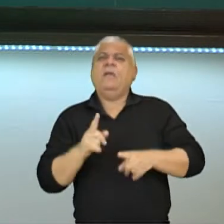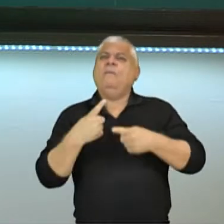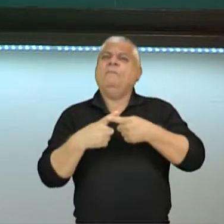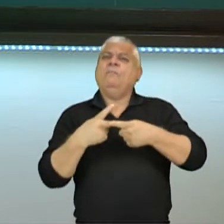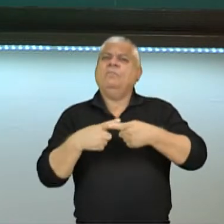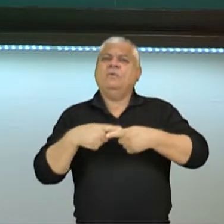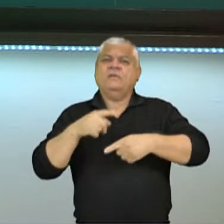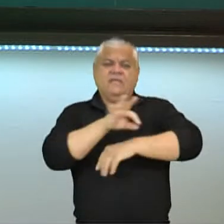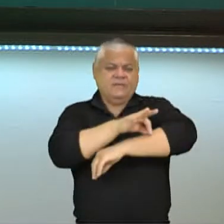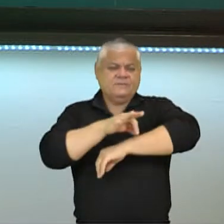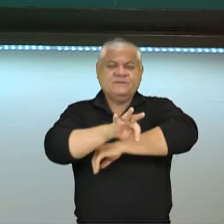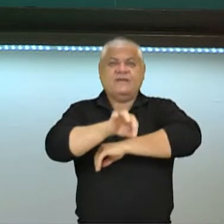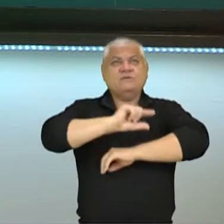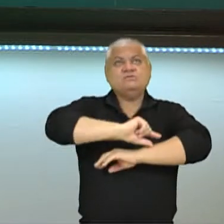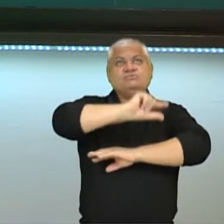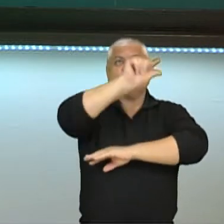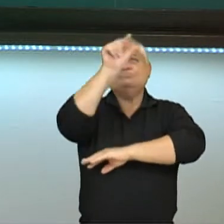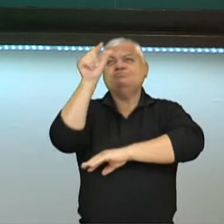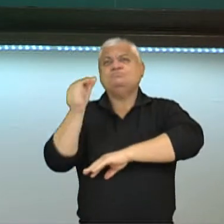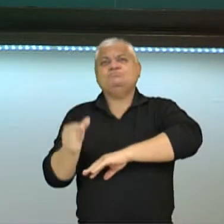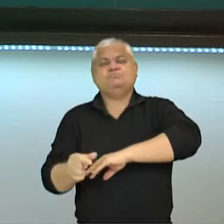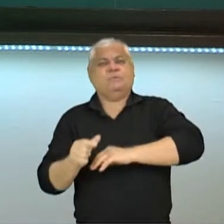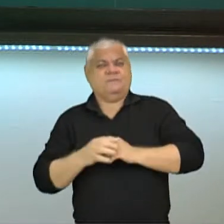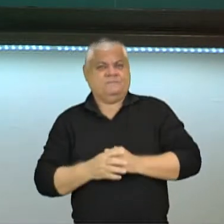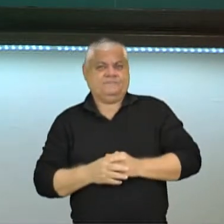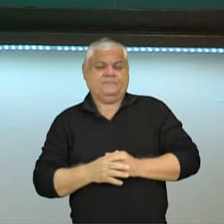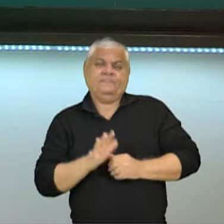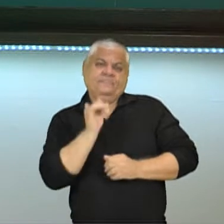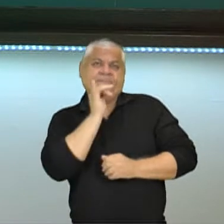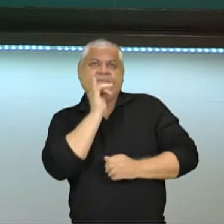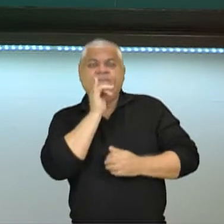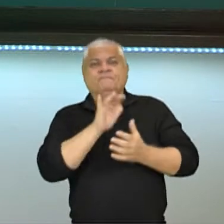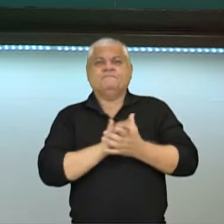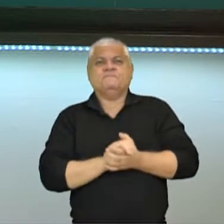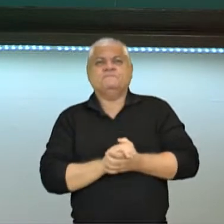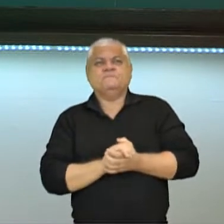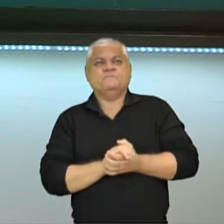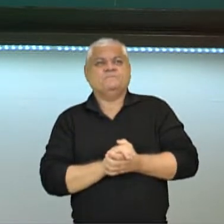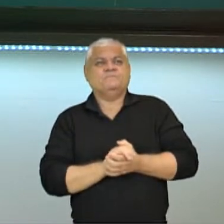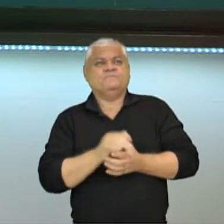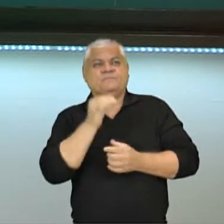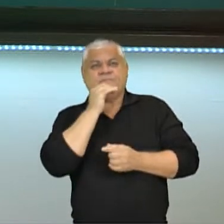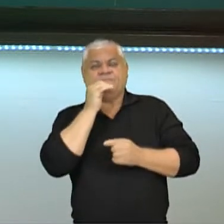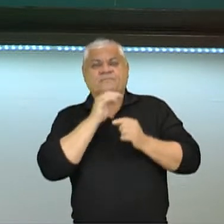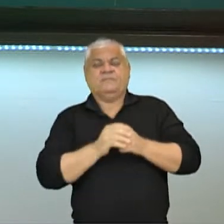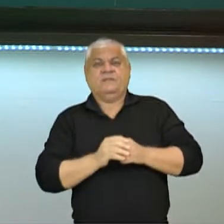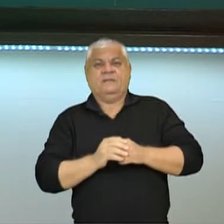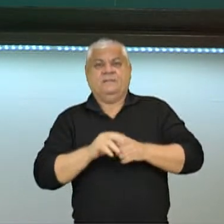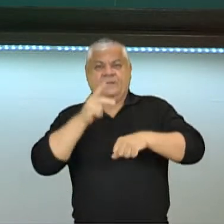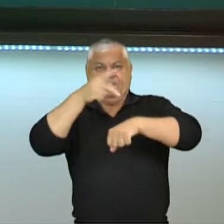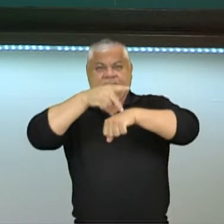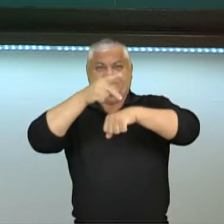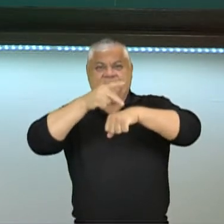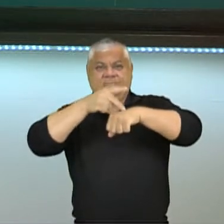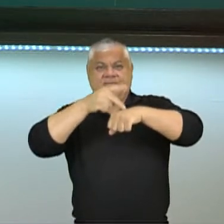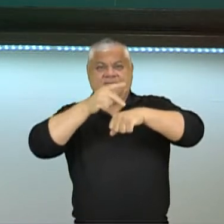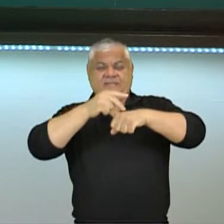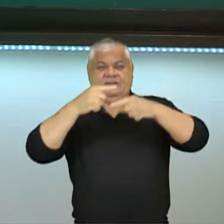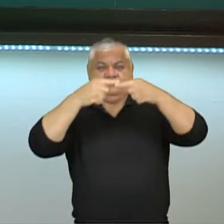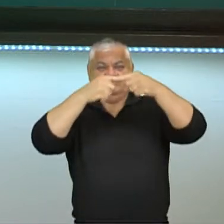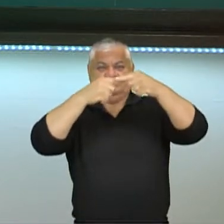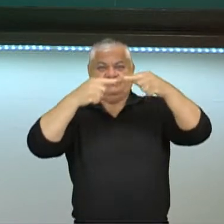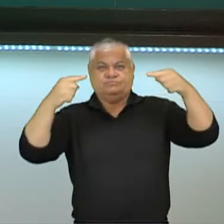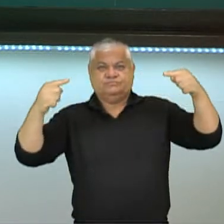é tão inovador o arco. Digamos que nós temos um dintel, que é aquela pedra reta, e nós temos dois pilares.